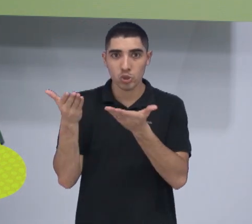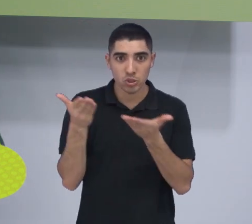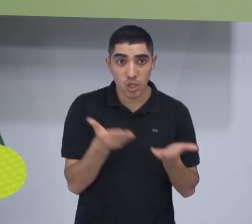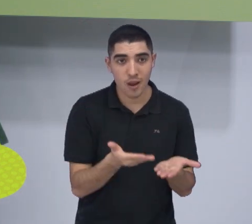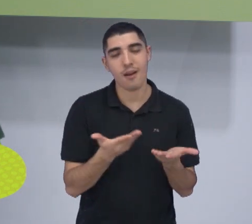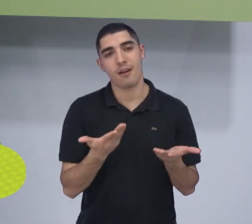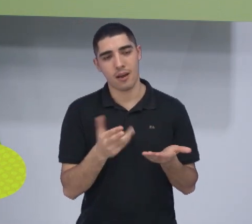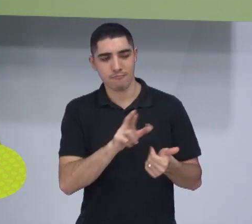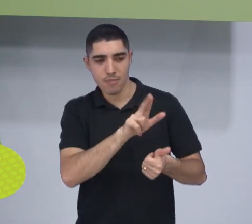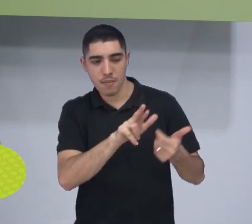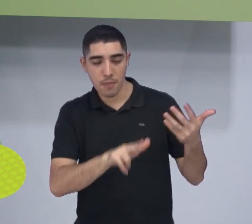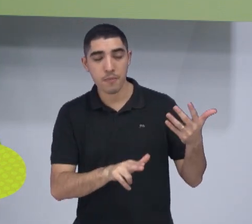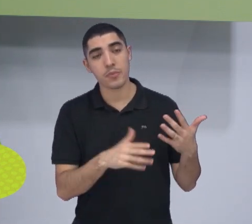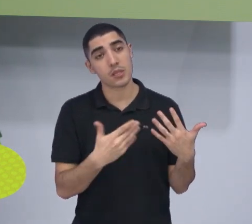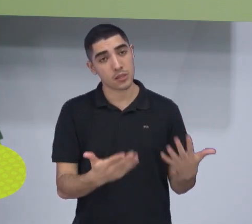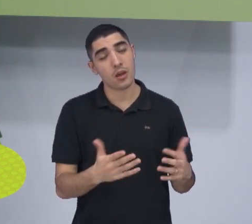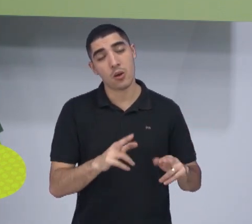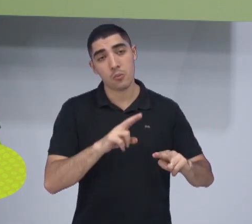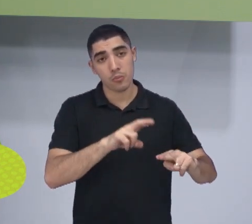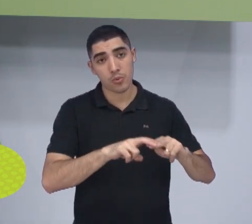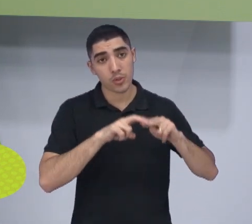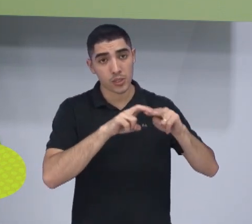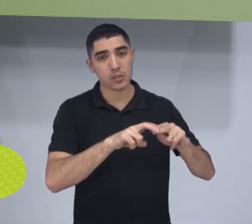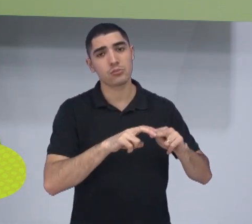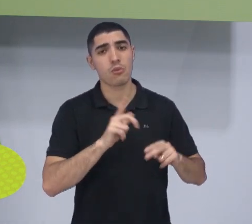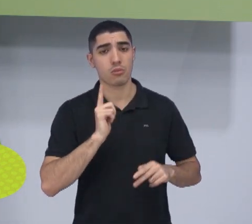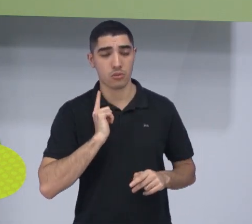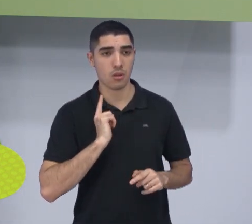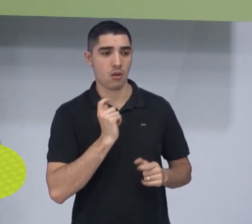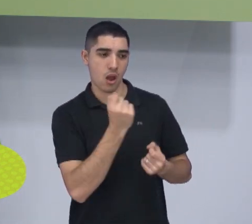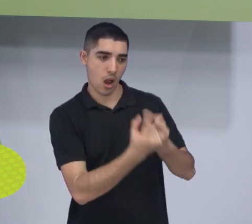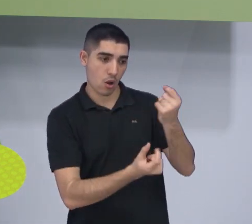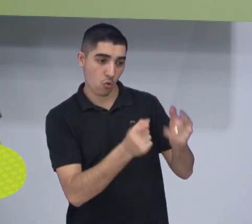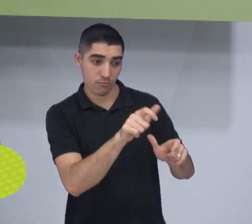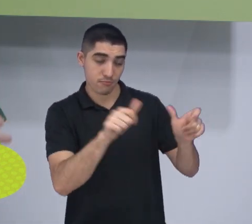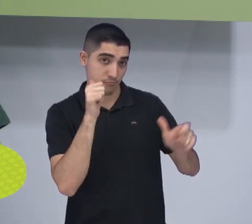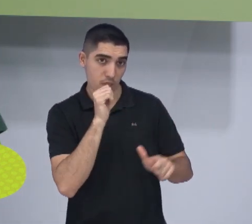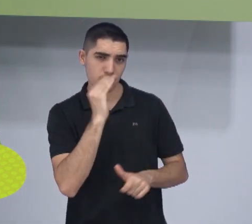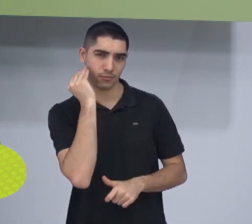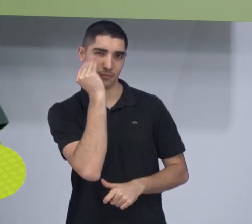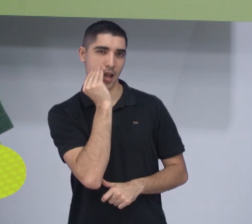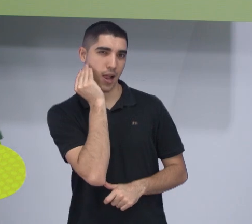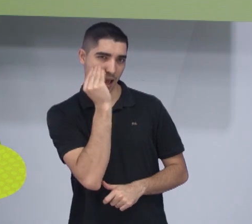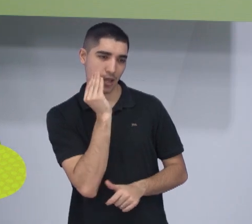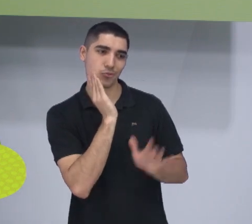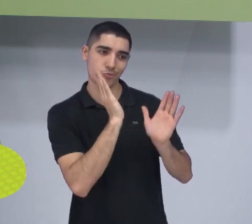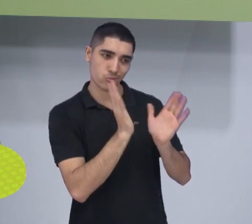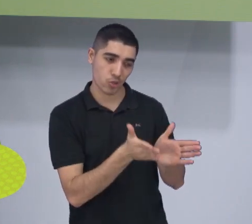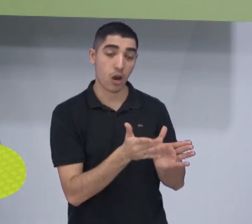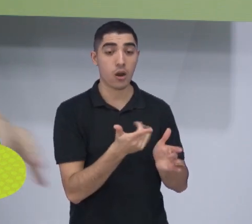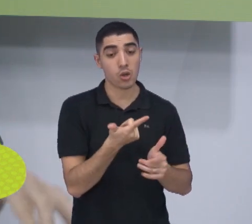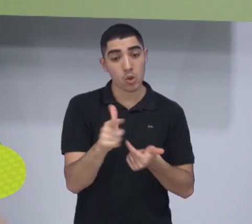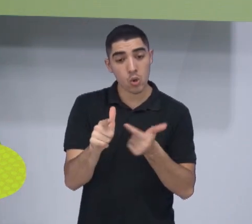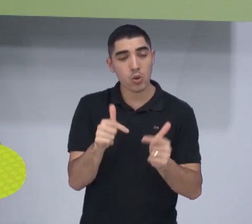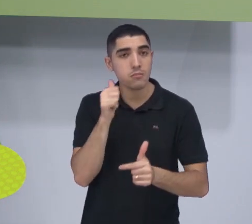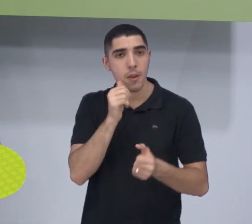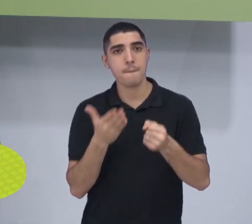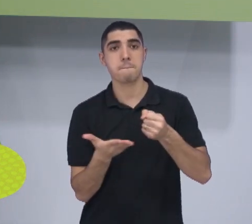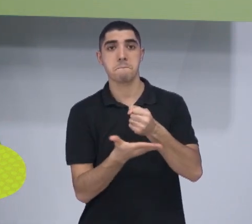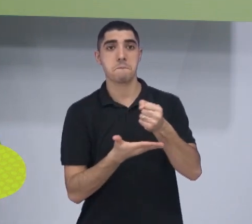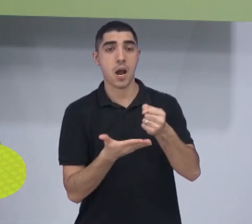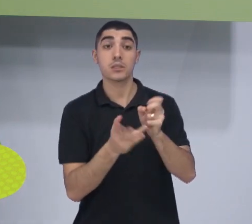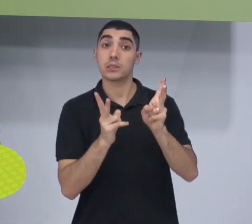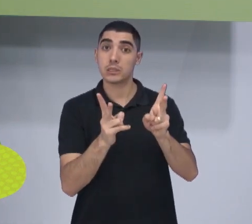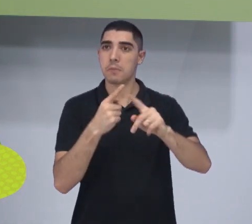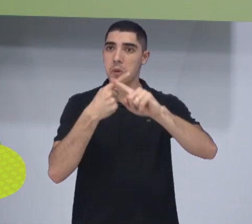reforçar esse time. Enquanto isso, tem as jogadoras mais experientes e também tem as jogadoras de base que vão muito bem nos